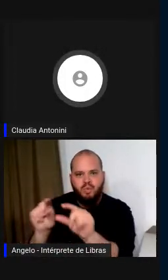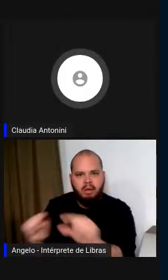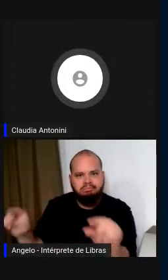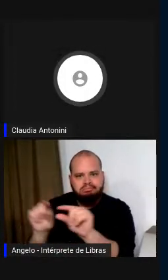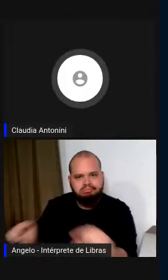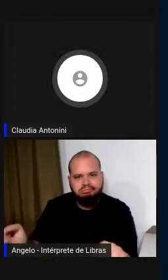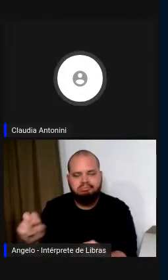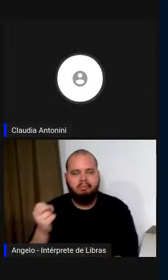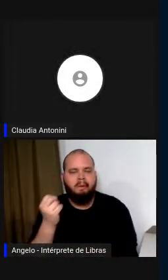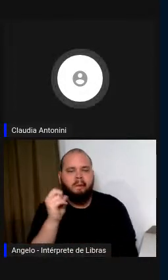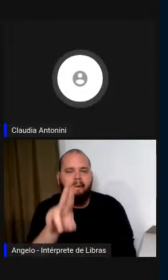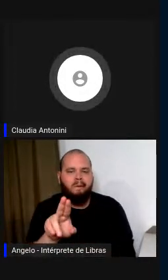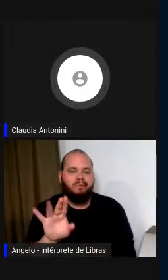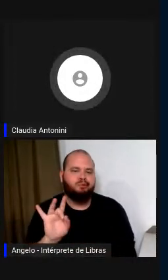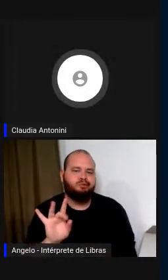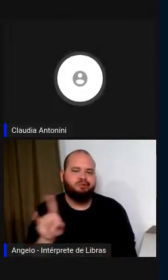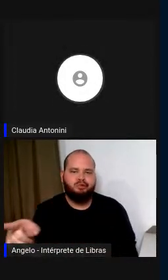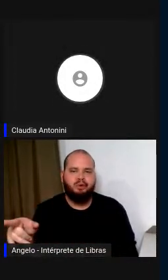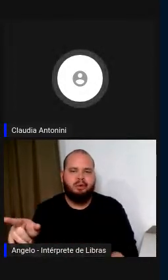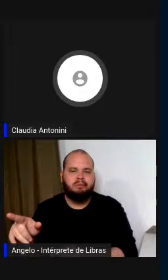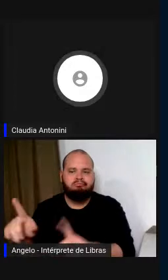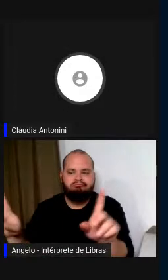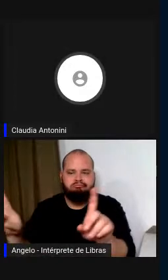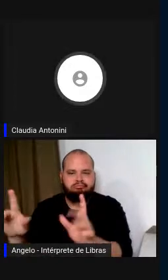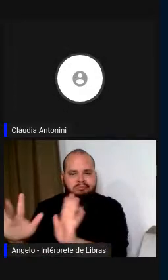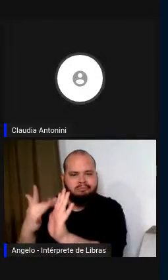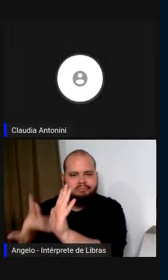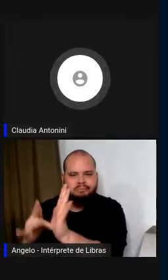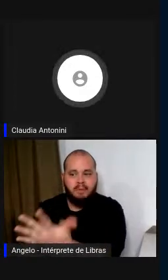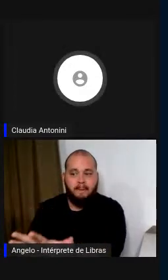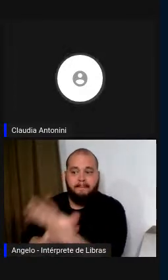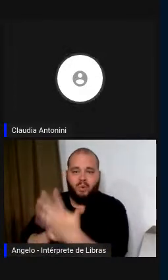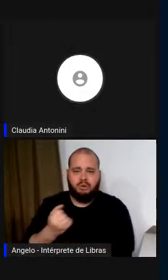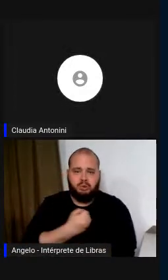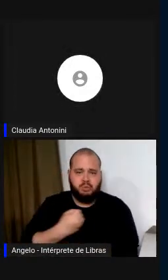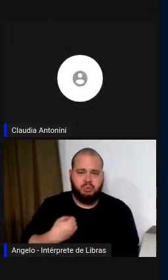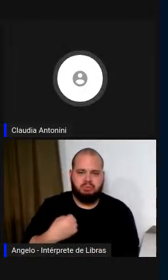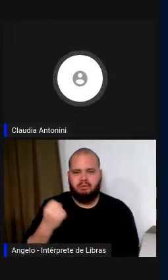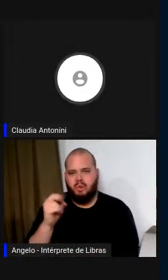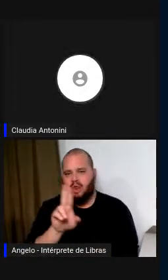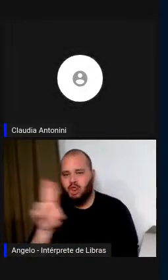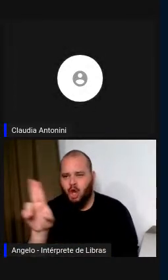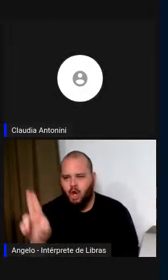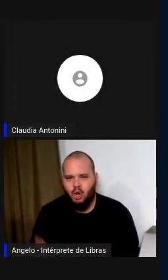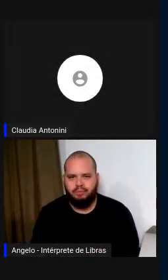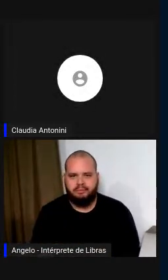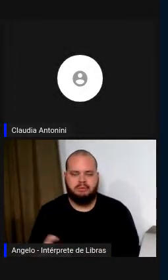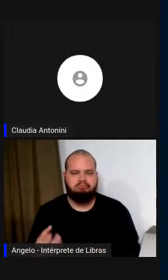somente os números ou os nomes próprios, por exemplo. Bem,